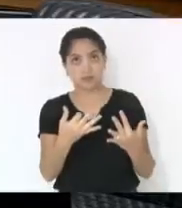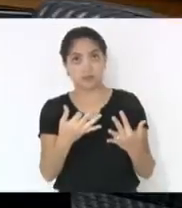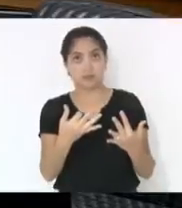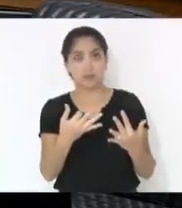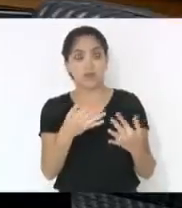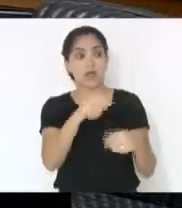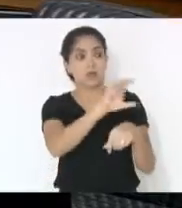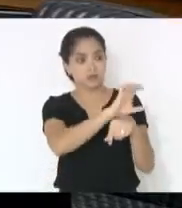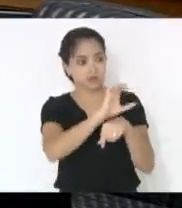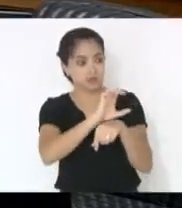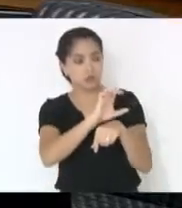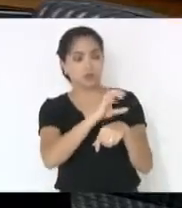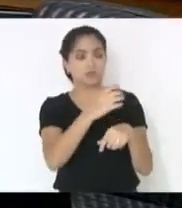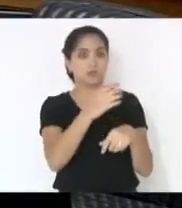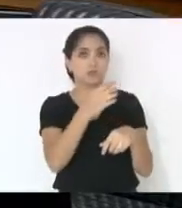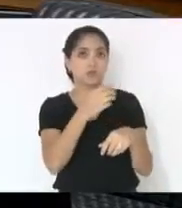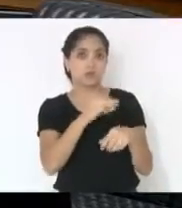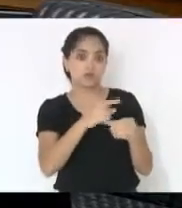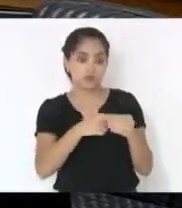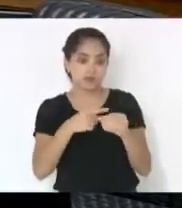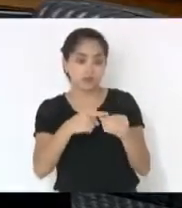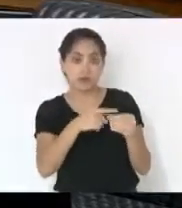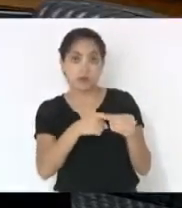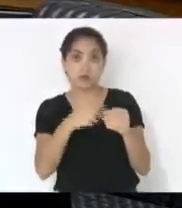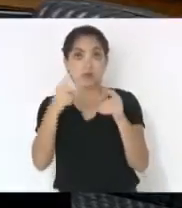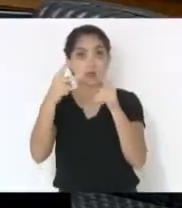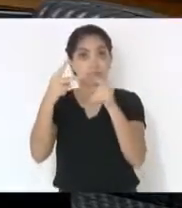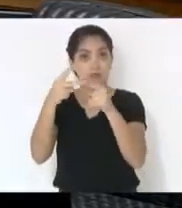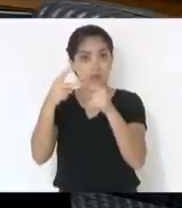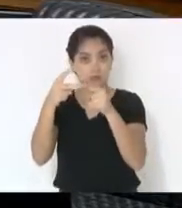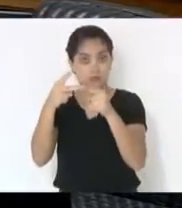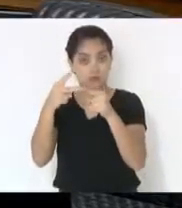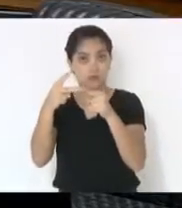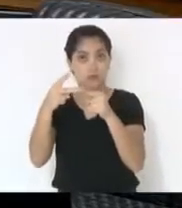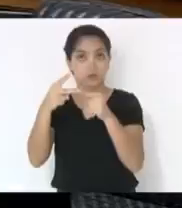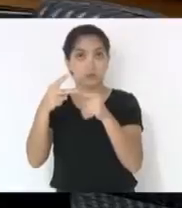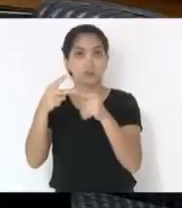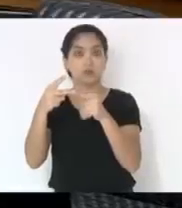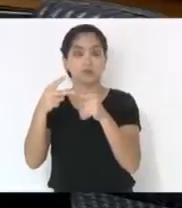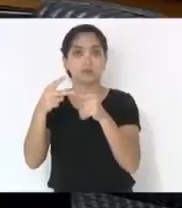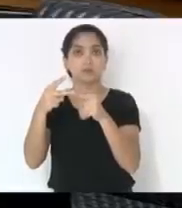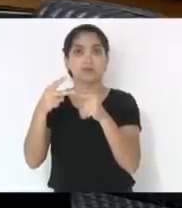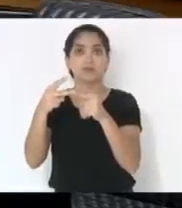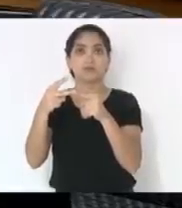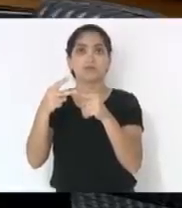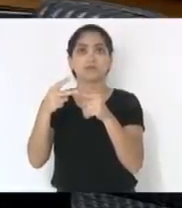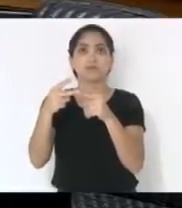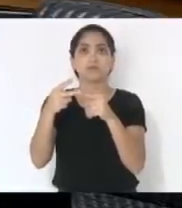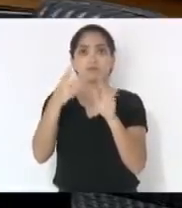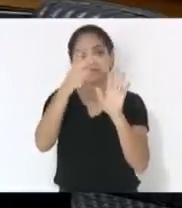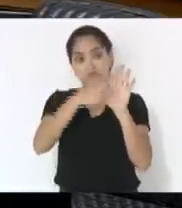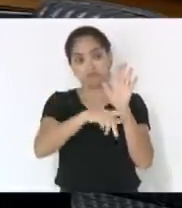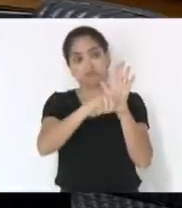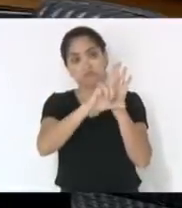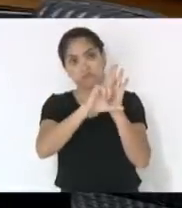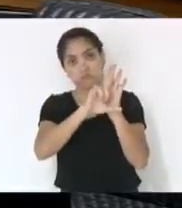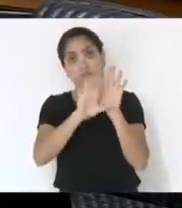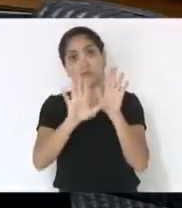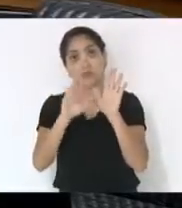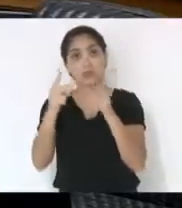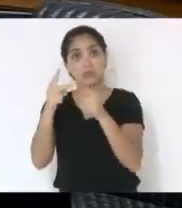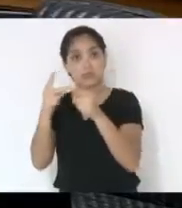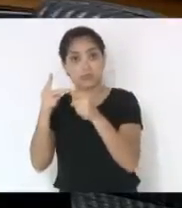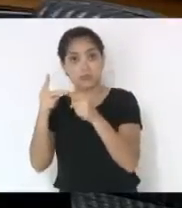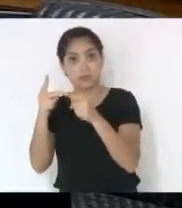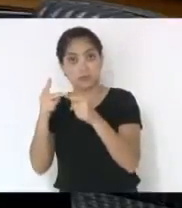municípios. Mas a segunda, tudo bem, essa poderia ser para PRODEC ter lei também, para adequar a decisão do Supremo, mas a segunda